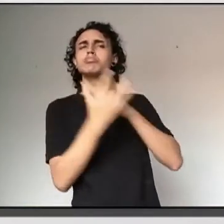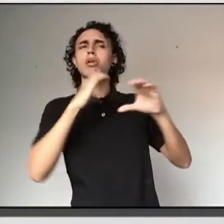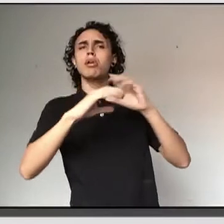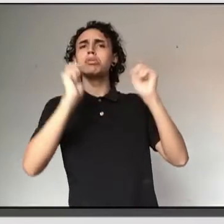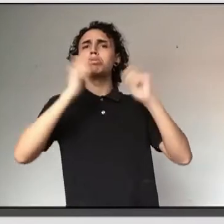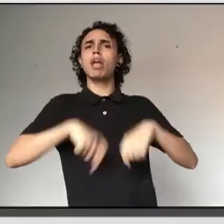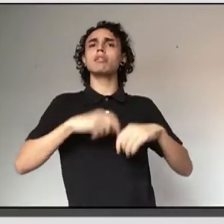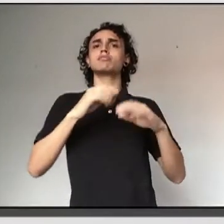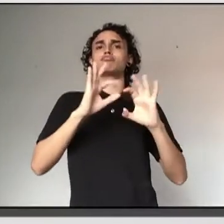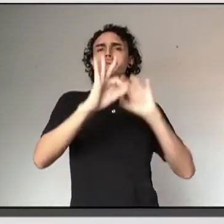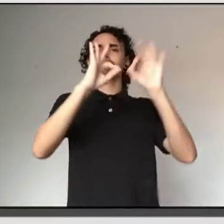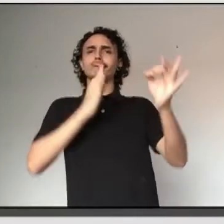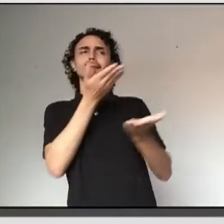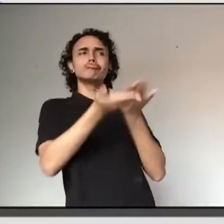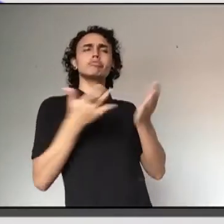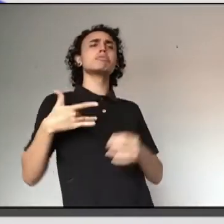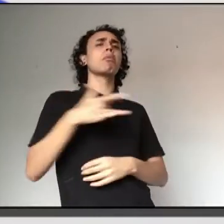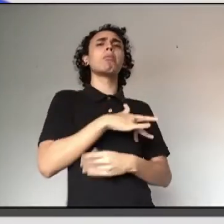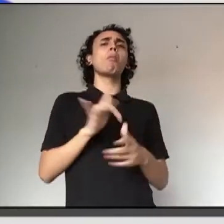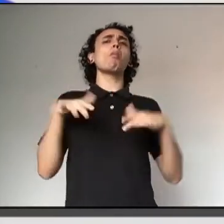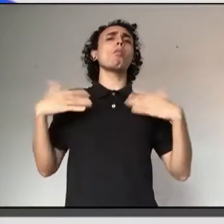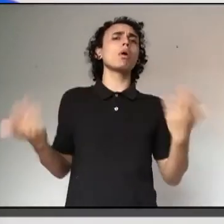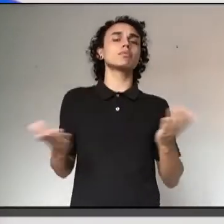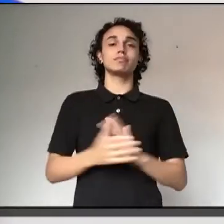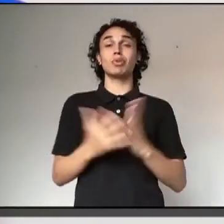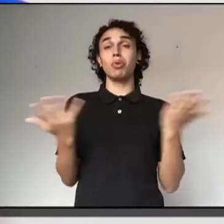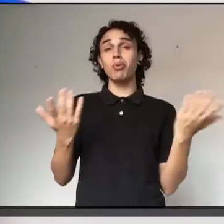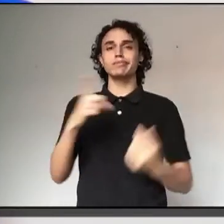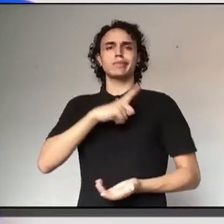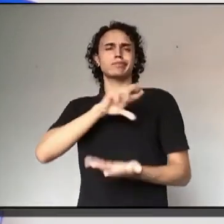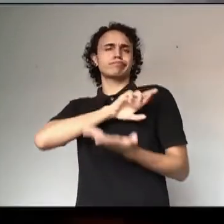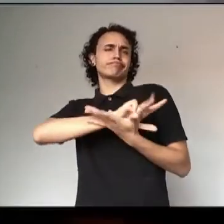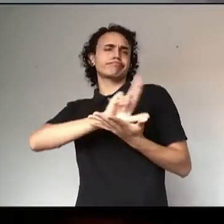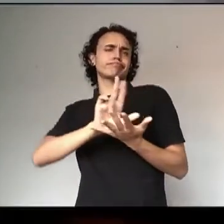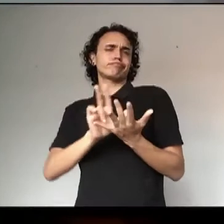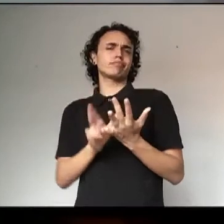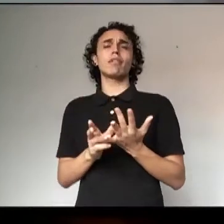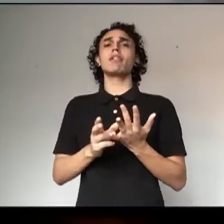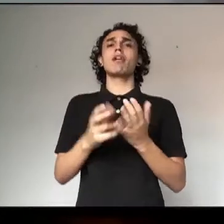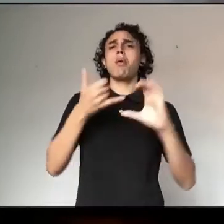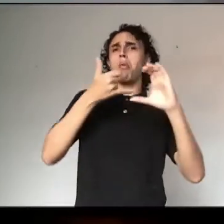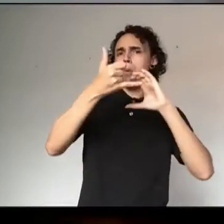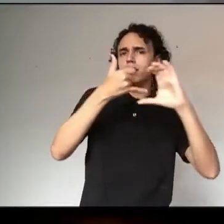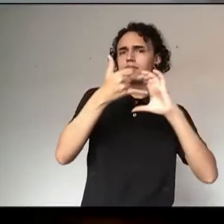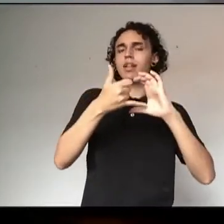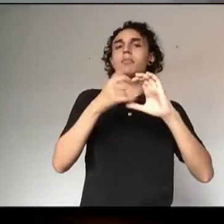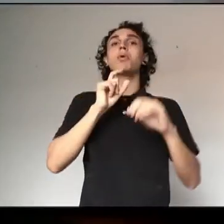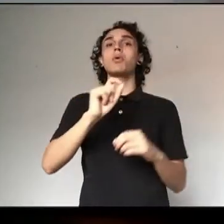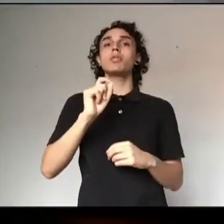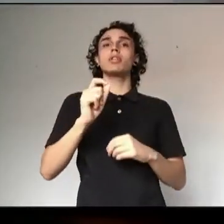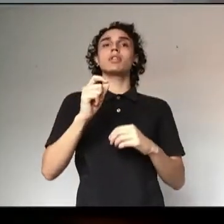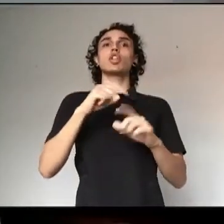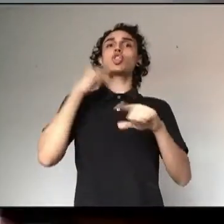utilizados nos serviços de teleatendimento na saúde? Tem vários canais hoje que são de WhatsApp para receber